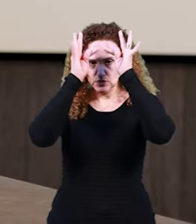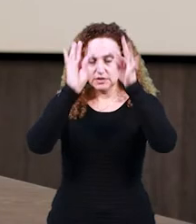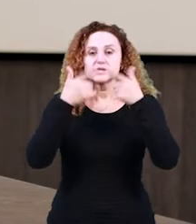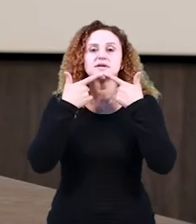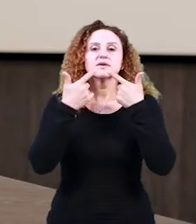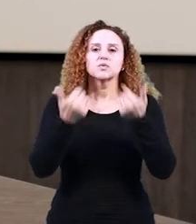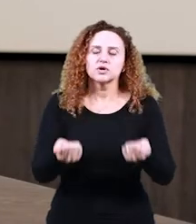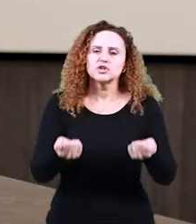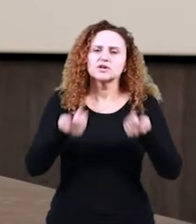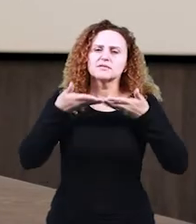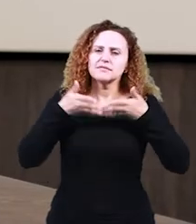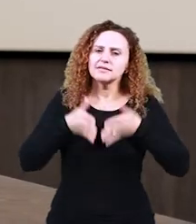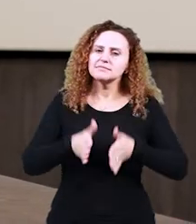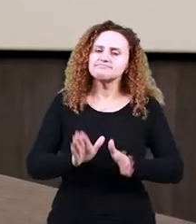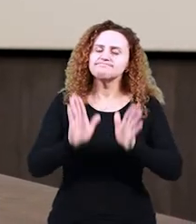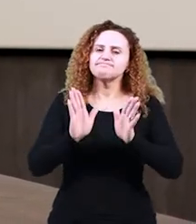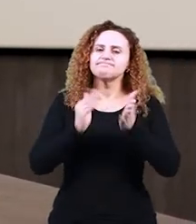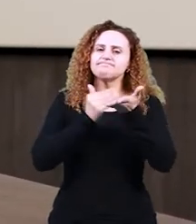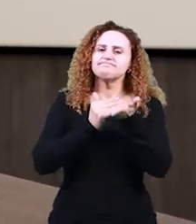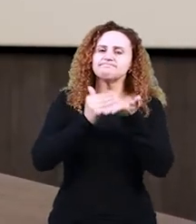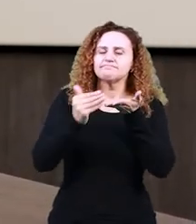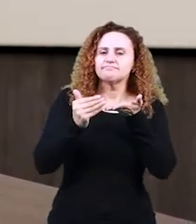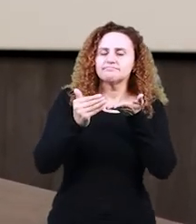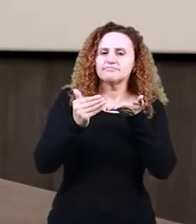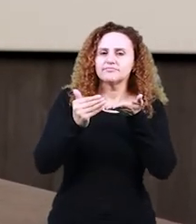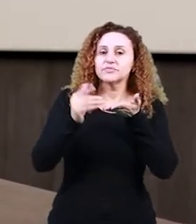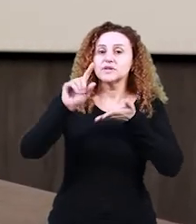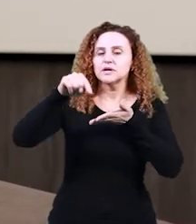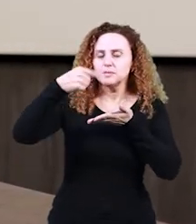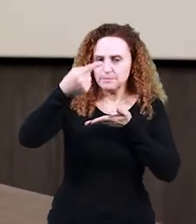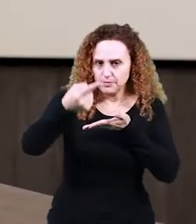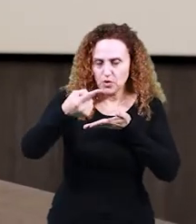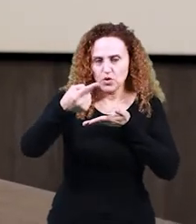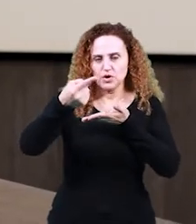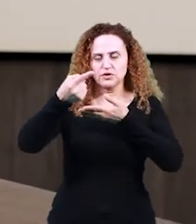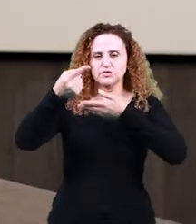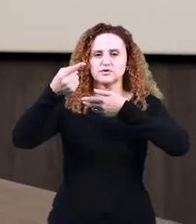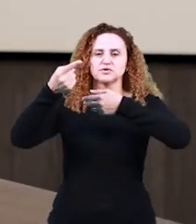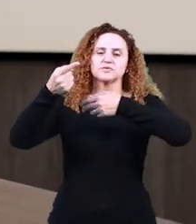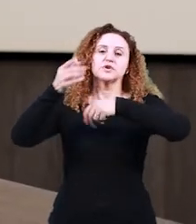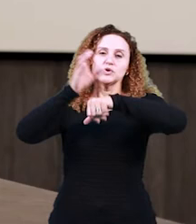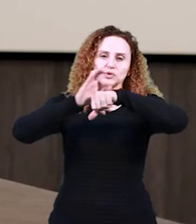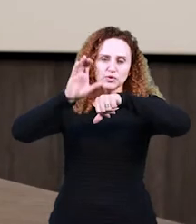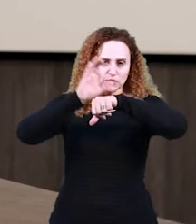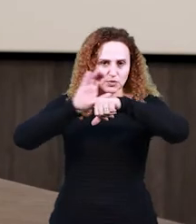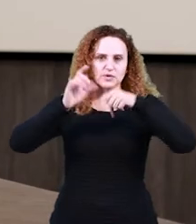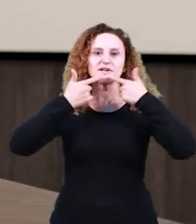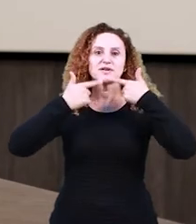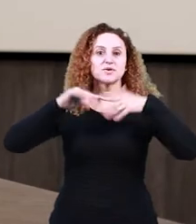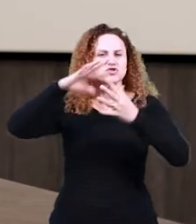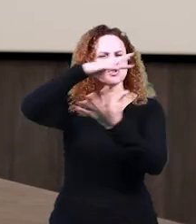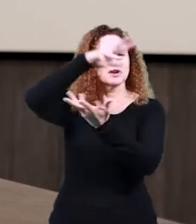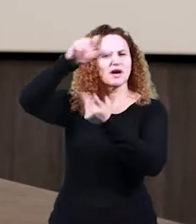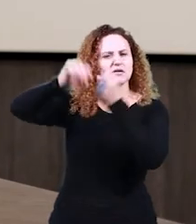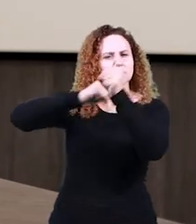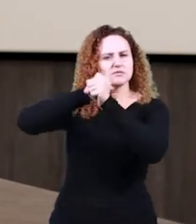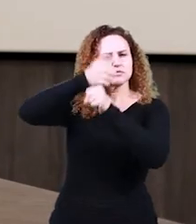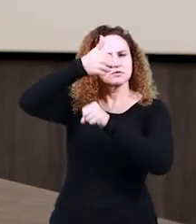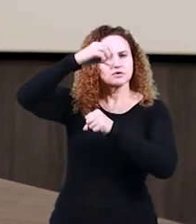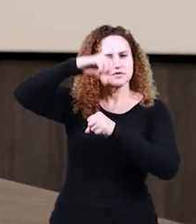nasceram após a publicação do curso de linguística geral em